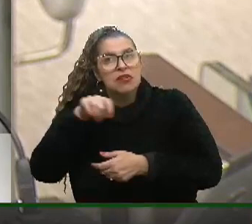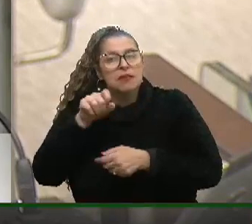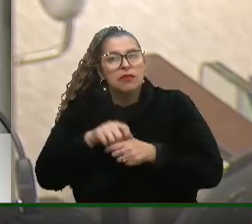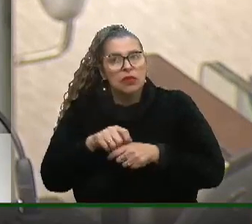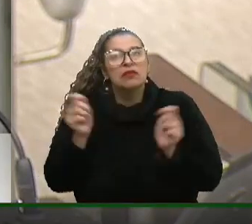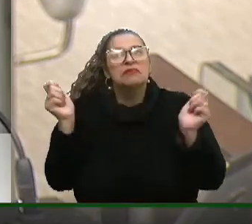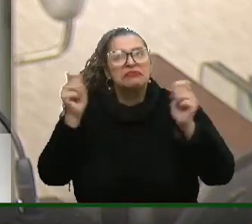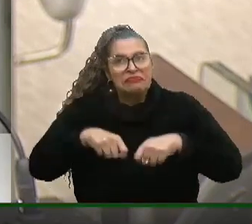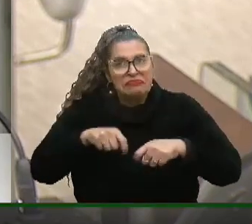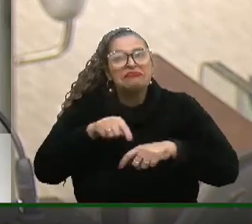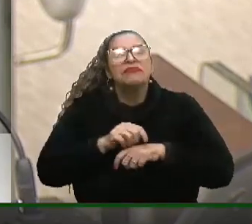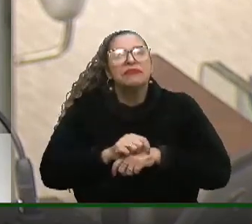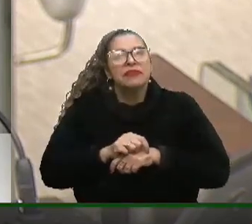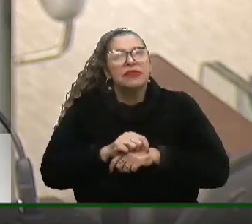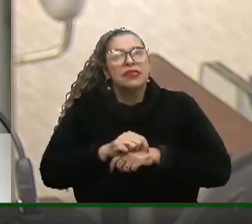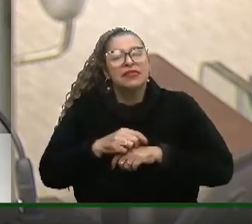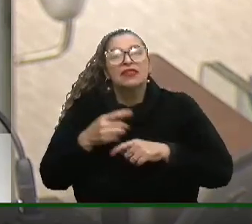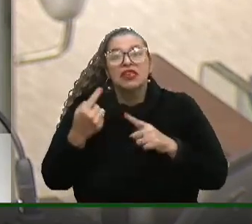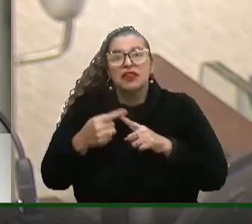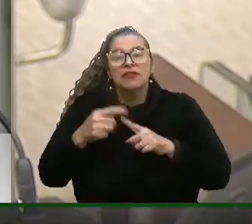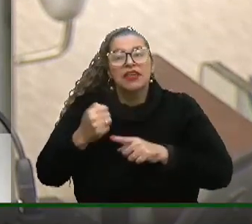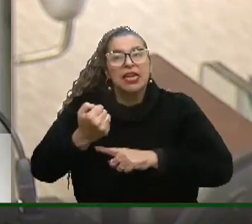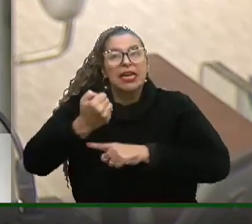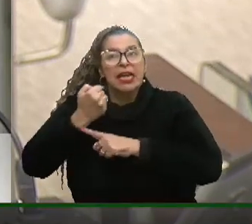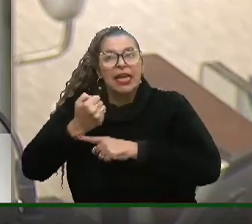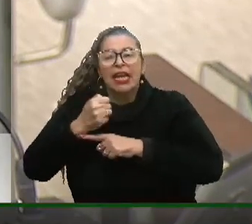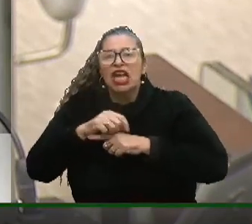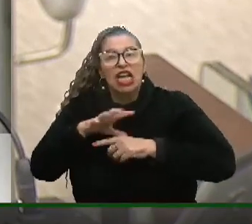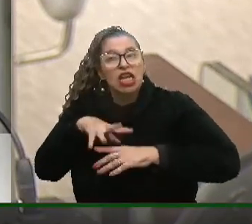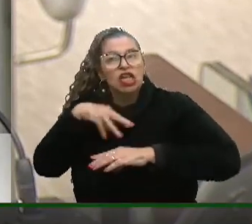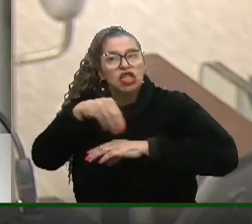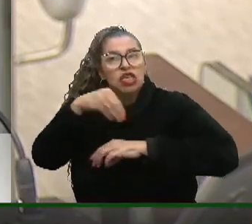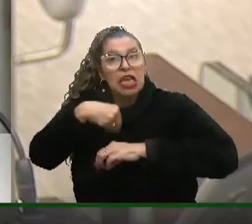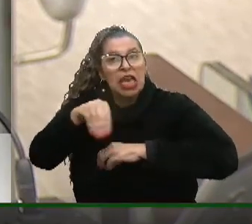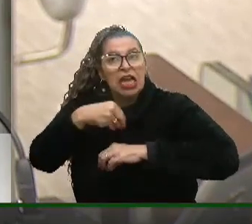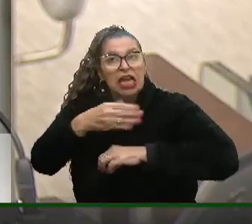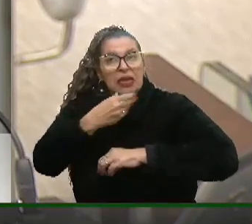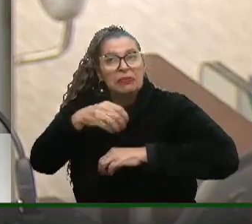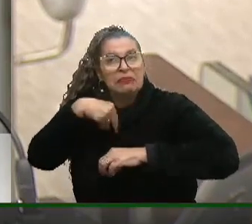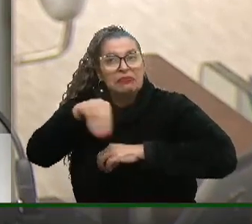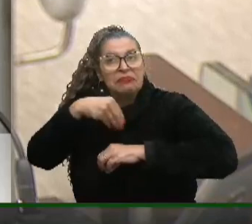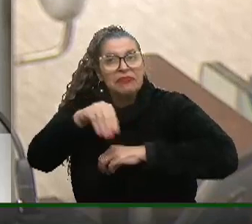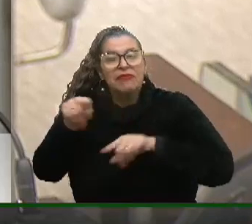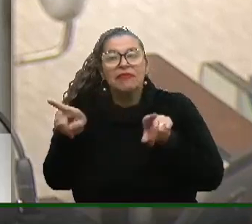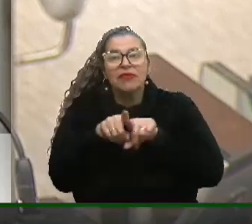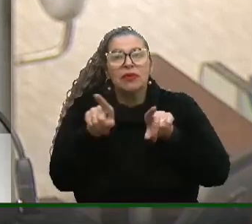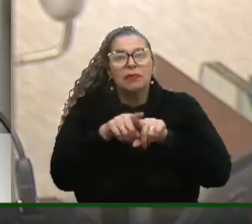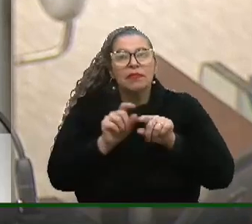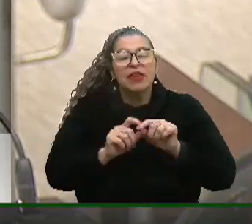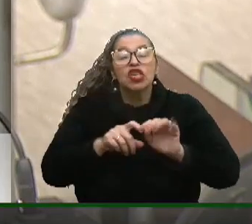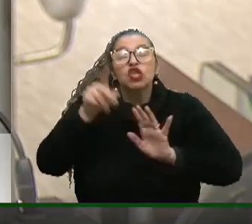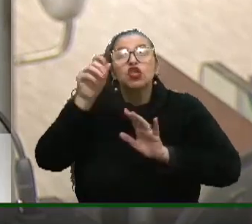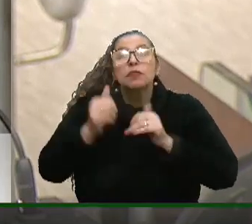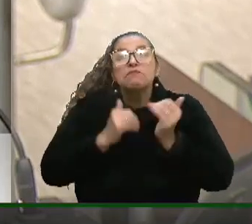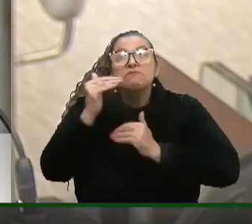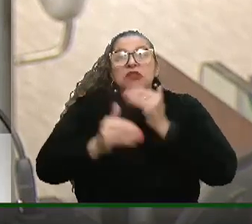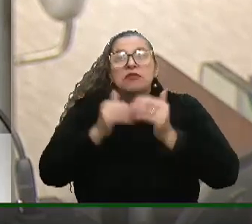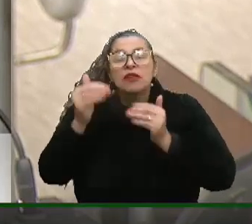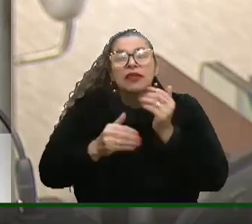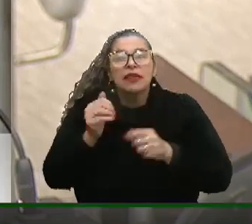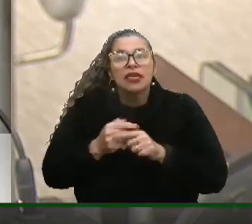se prestado a servir de garoto de recado e tampouco isso seja parte de um processo de